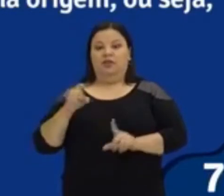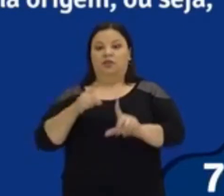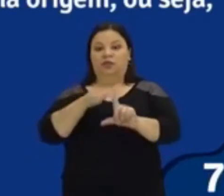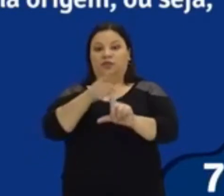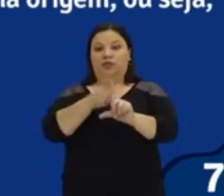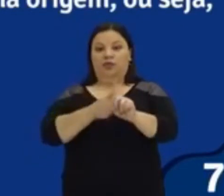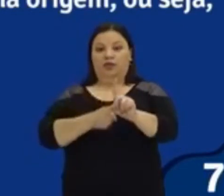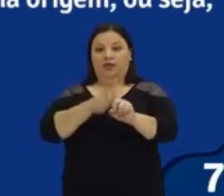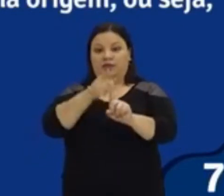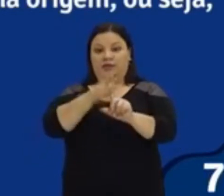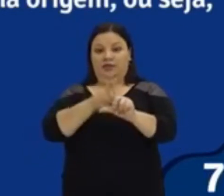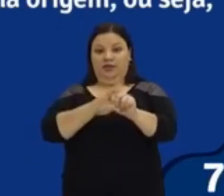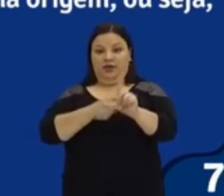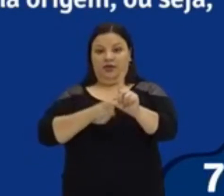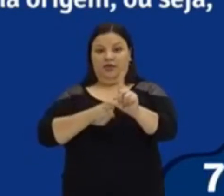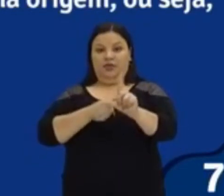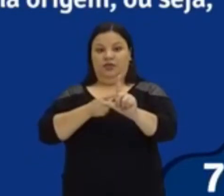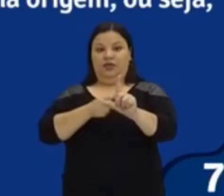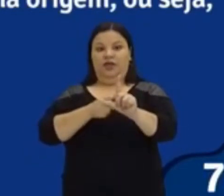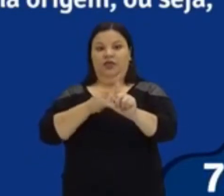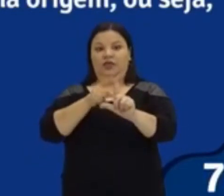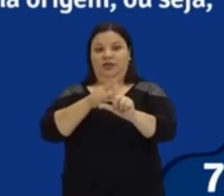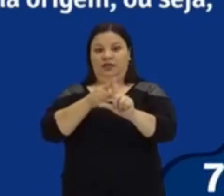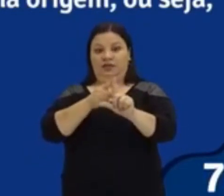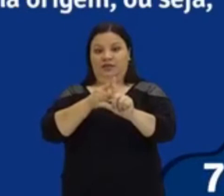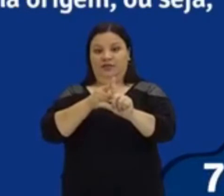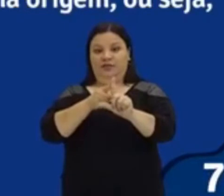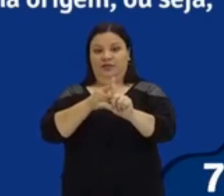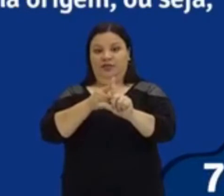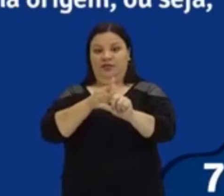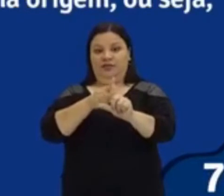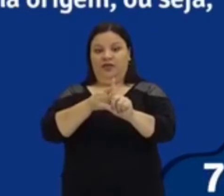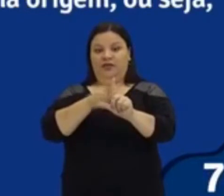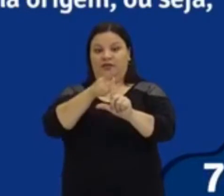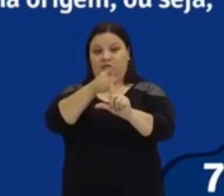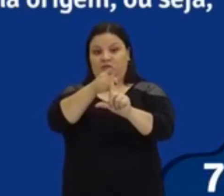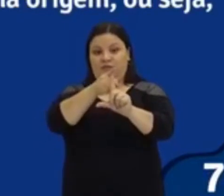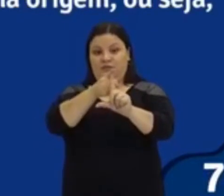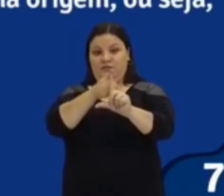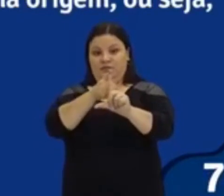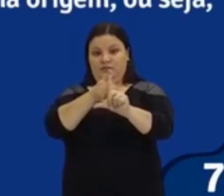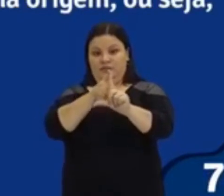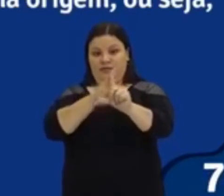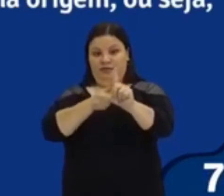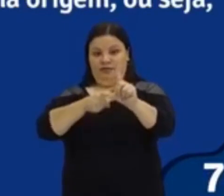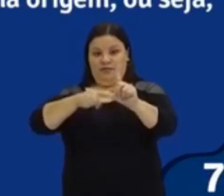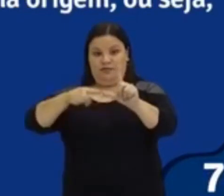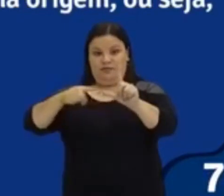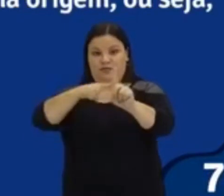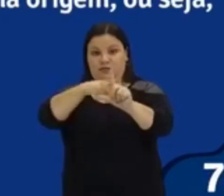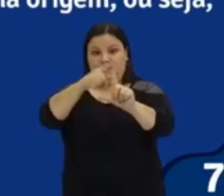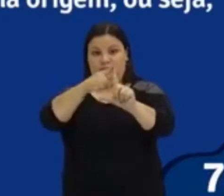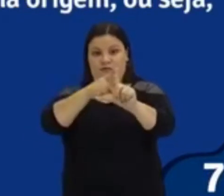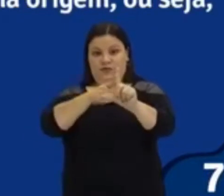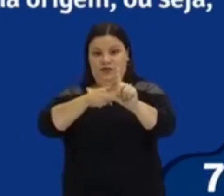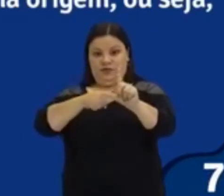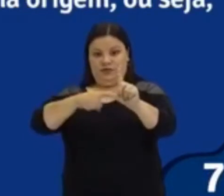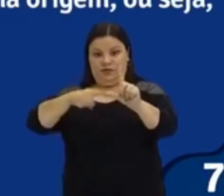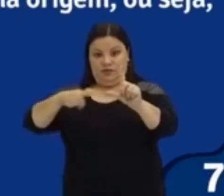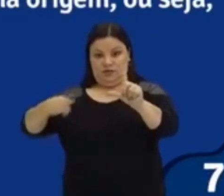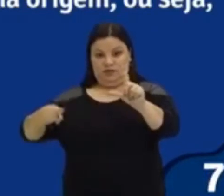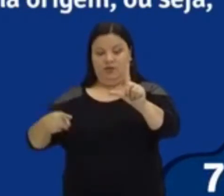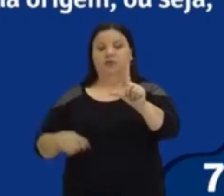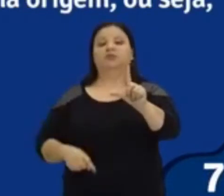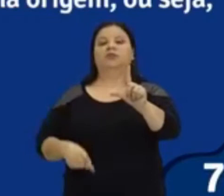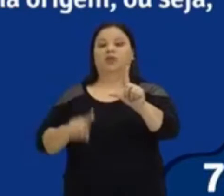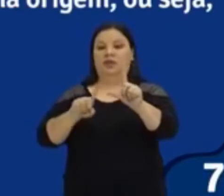Y acima da origem, né? O que é acima da origem? Lembra do teu plano cartesiano aqui, olha, eixo das abcissas,